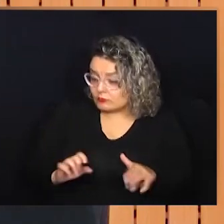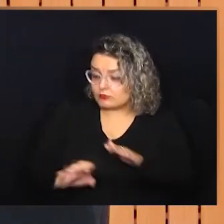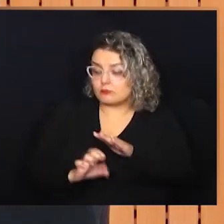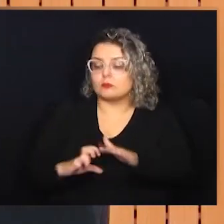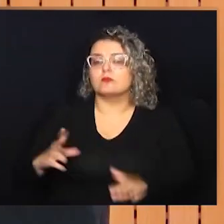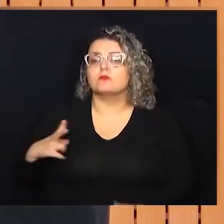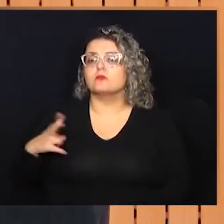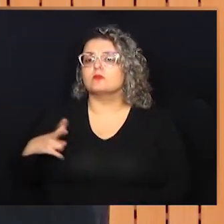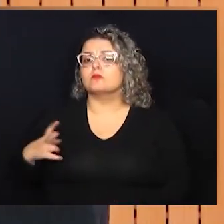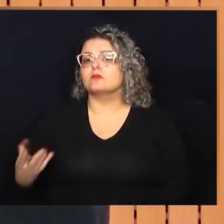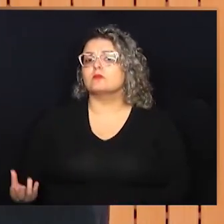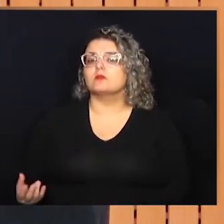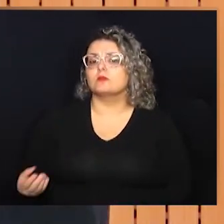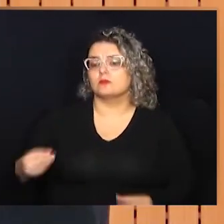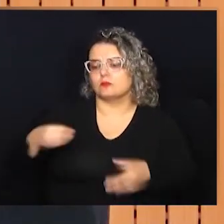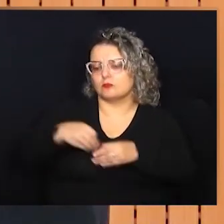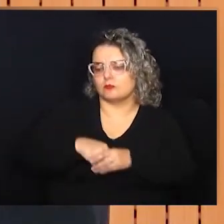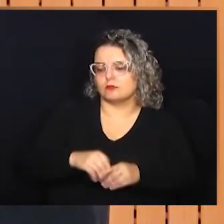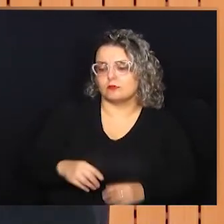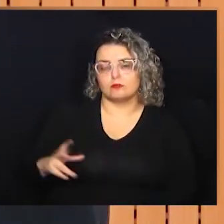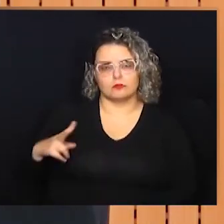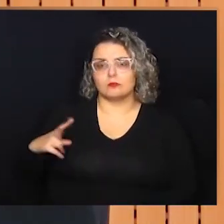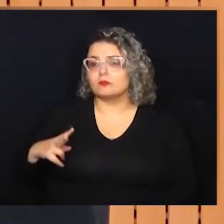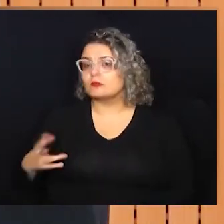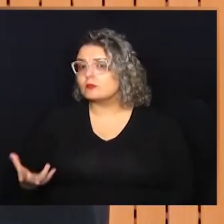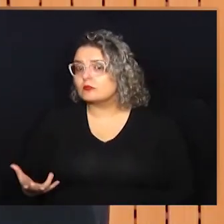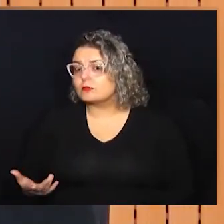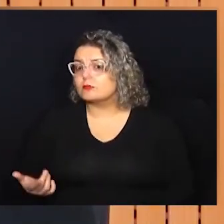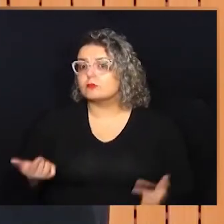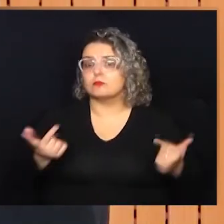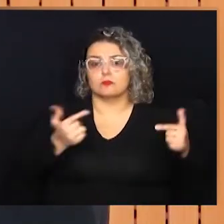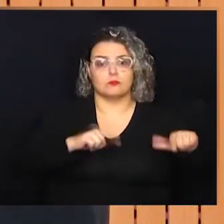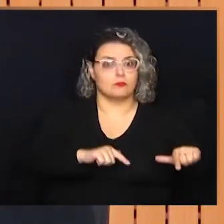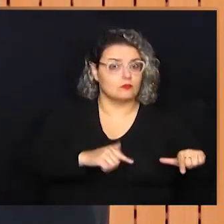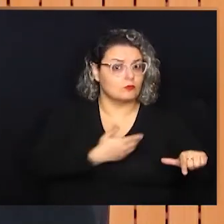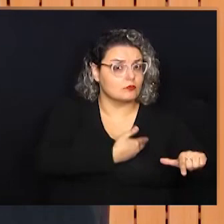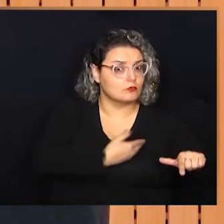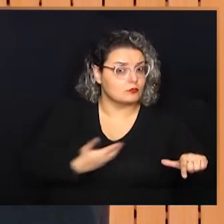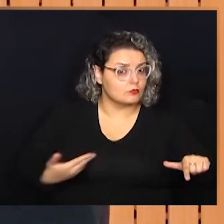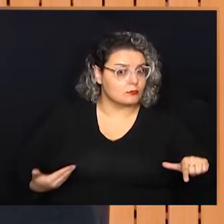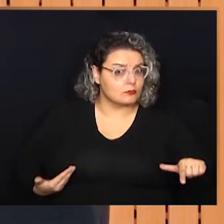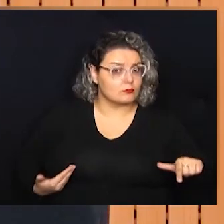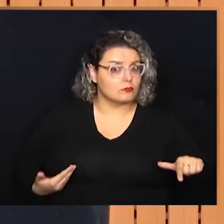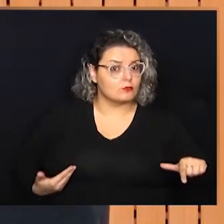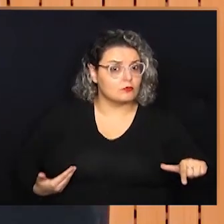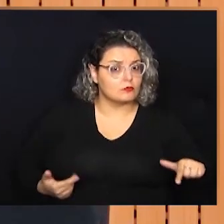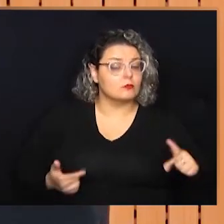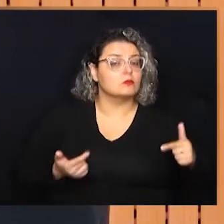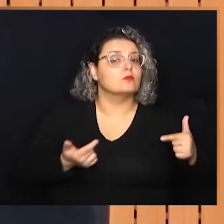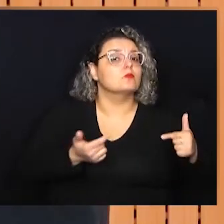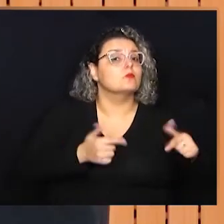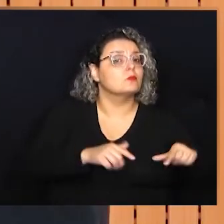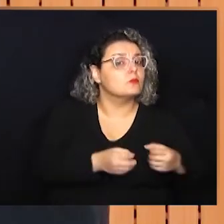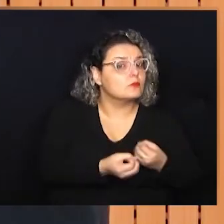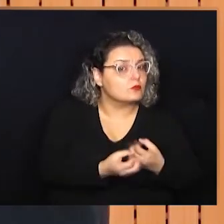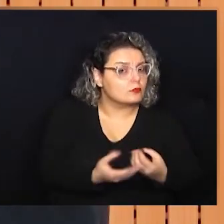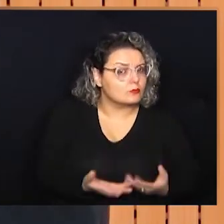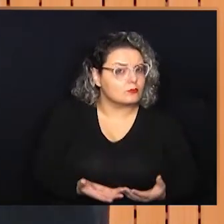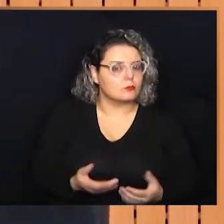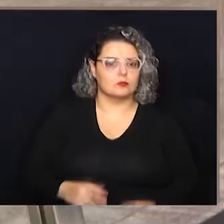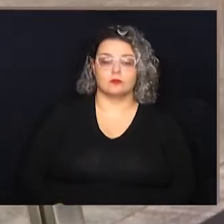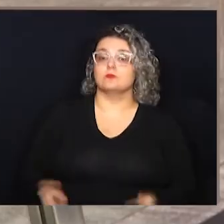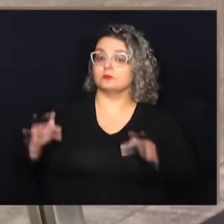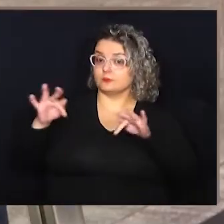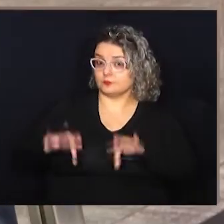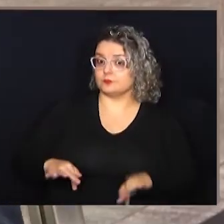caso de empresas privadas, isso está em servidores privados. No caso de um ambiente público, onde que estariam esses dados? Então,